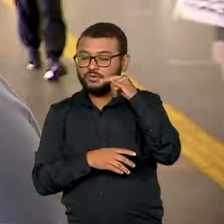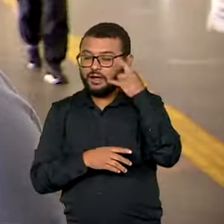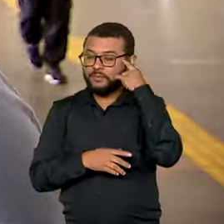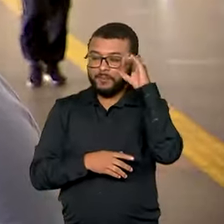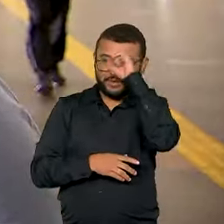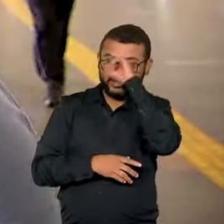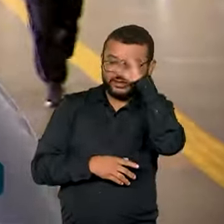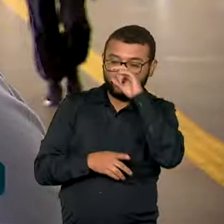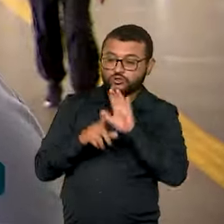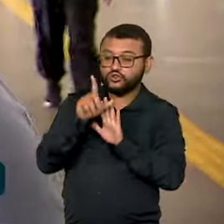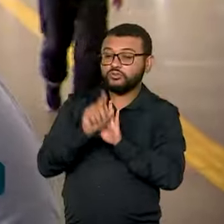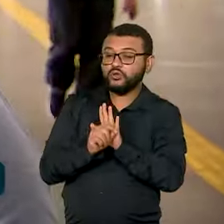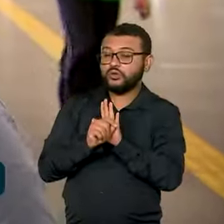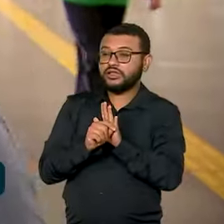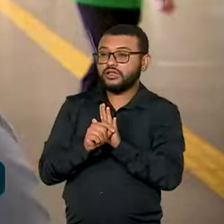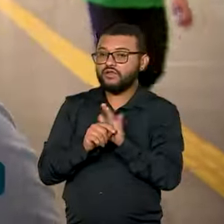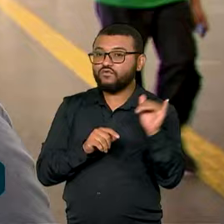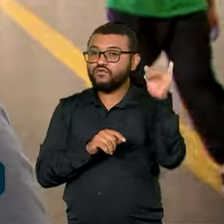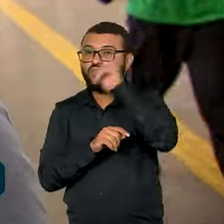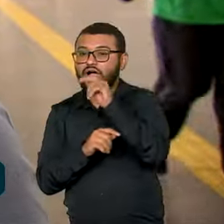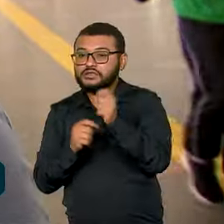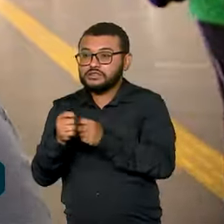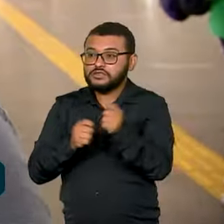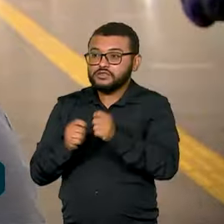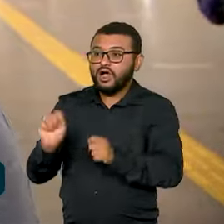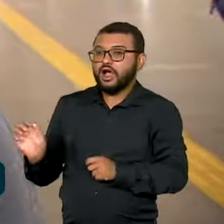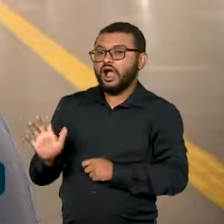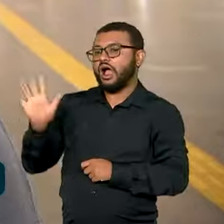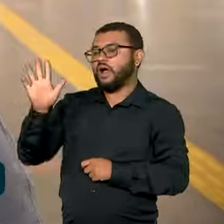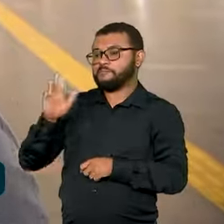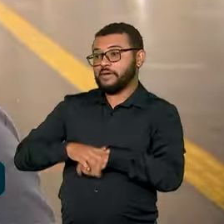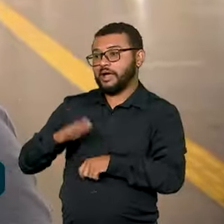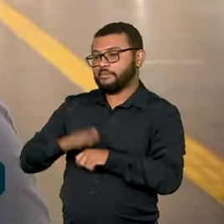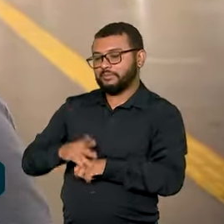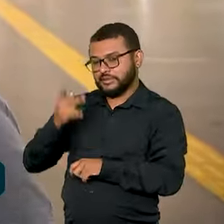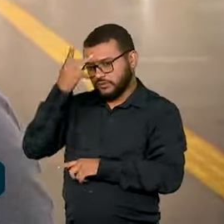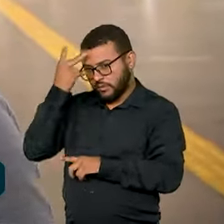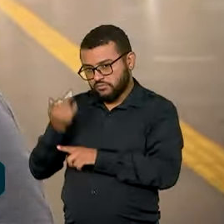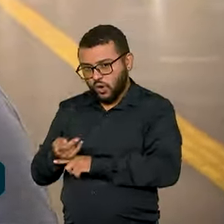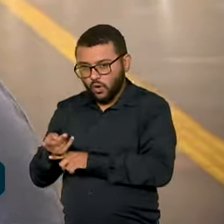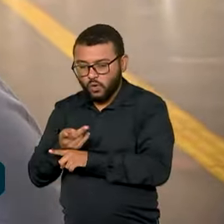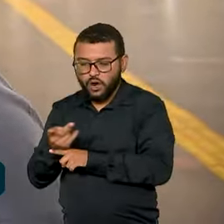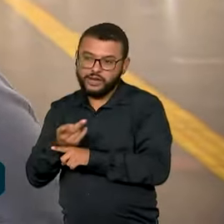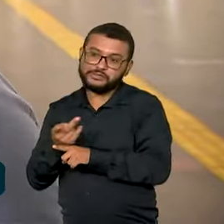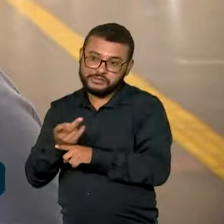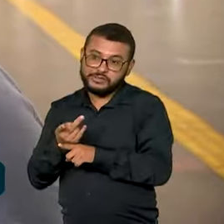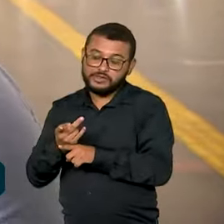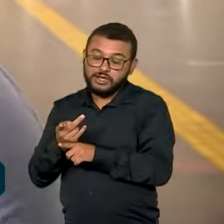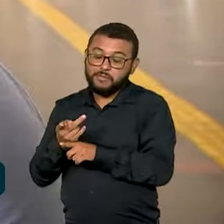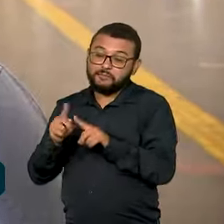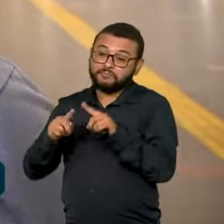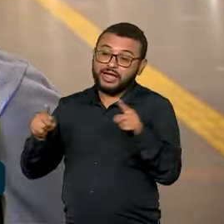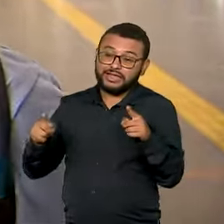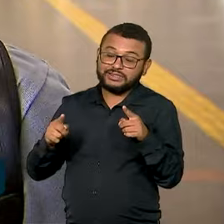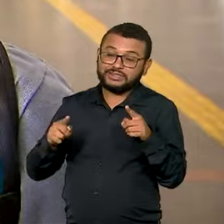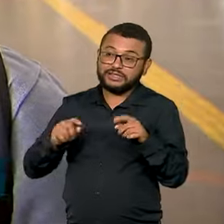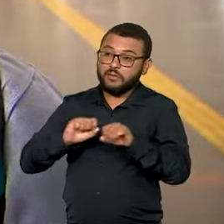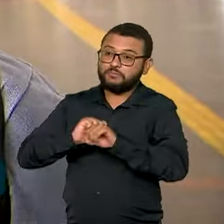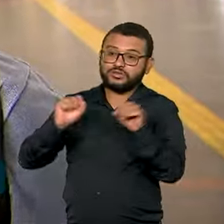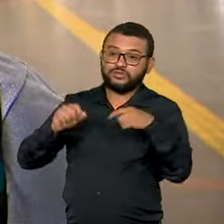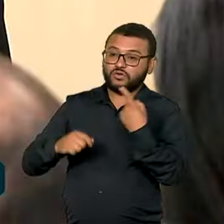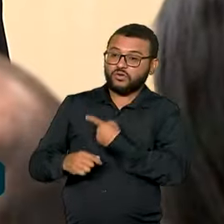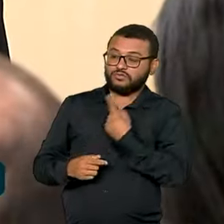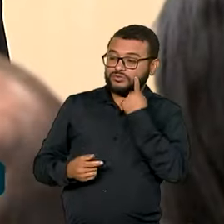por ser mais lucrativo e subiram muito os preços, aumentando a procura e com isso diminuindo as possibilidades para nós